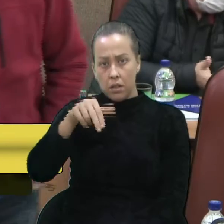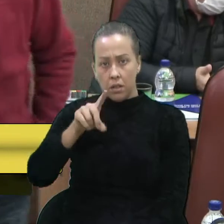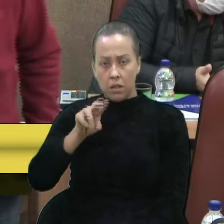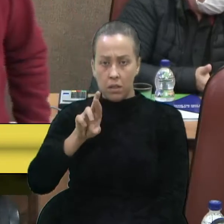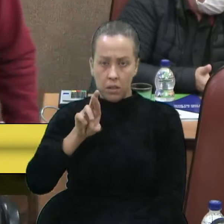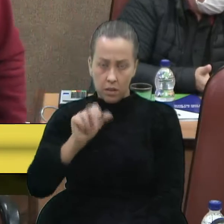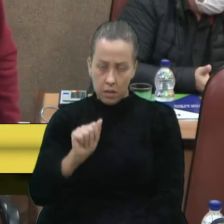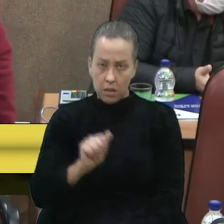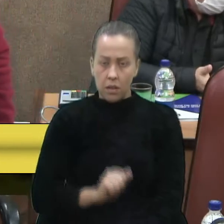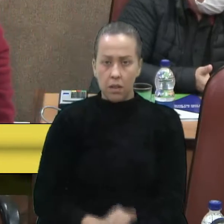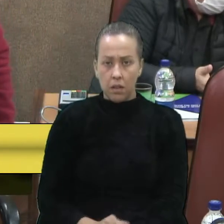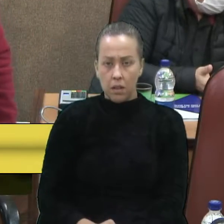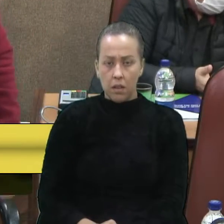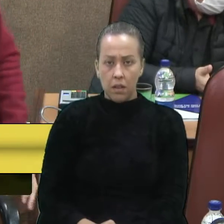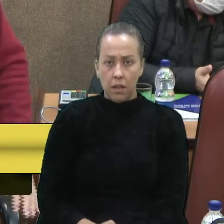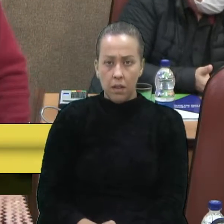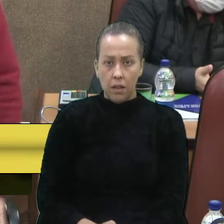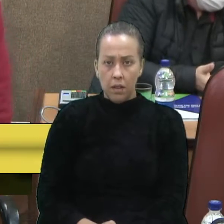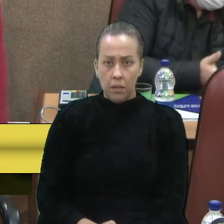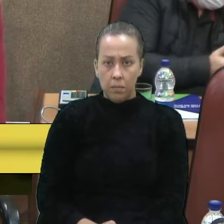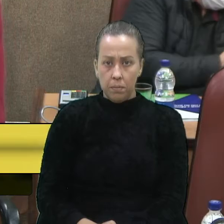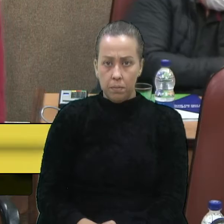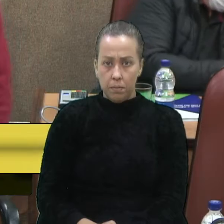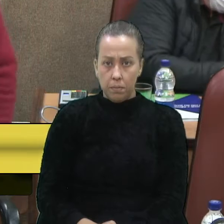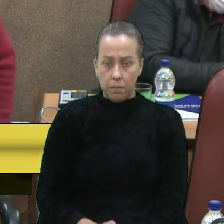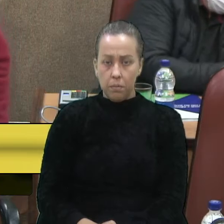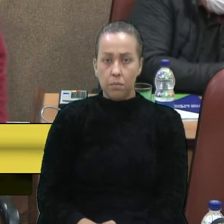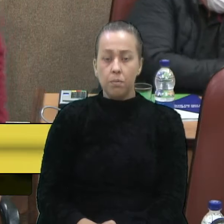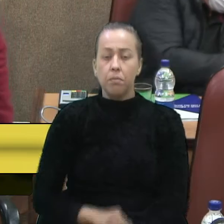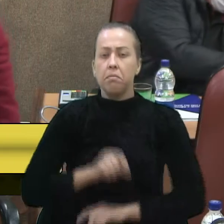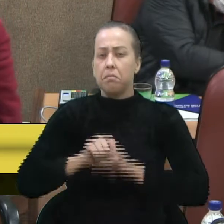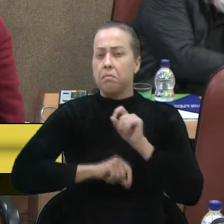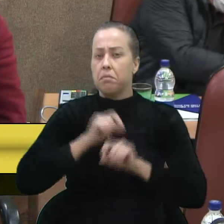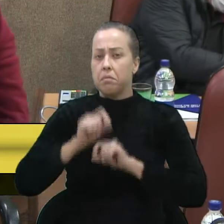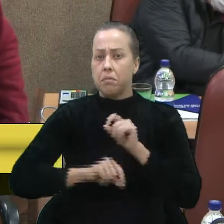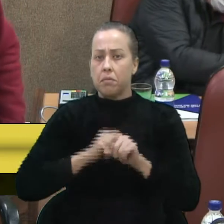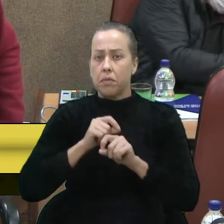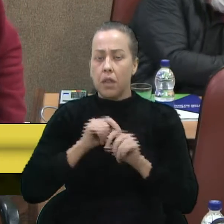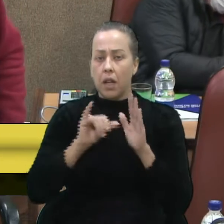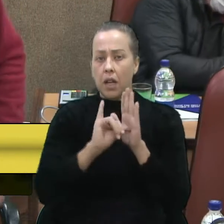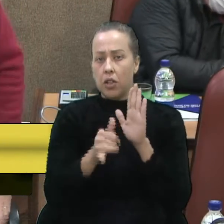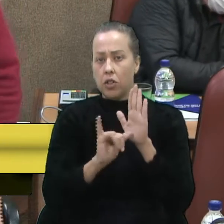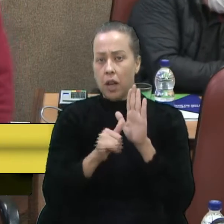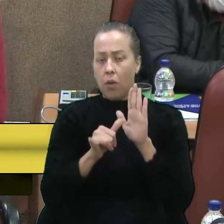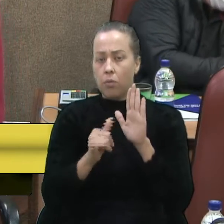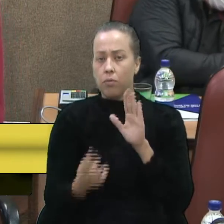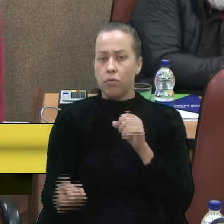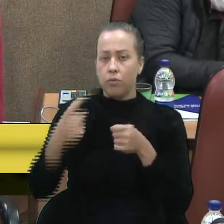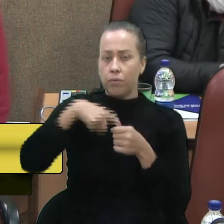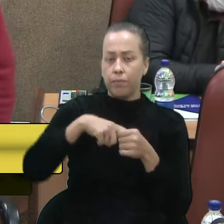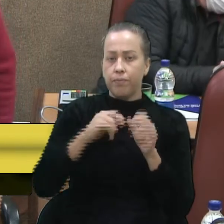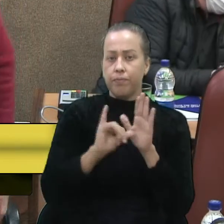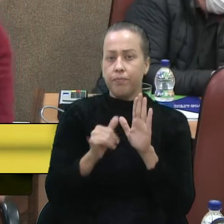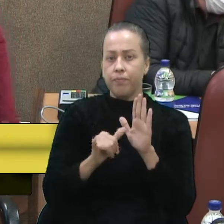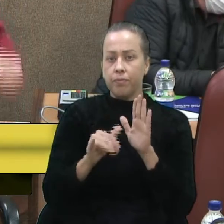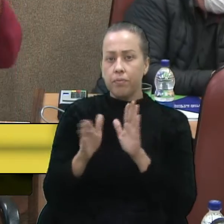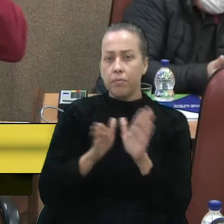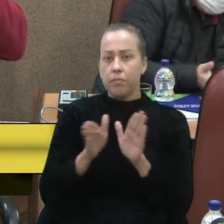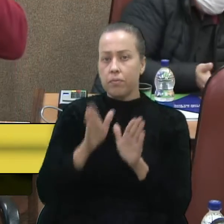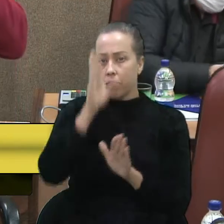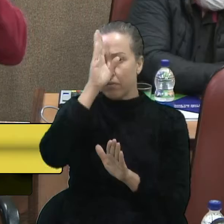que foi retomado o edital para acesso